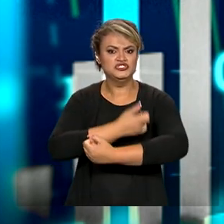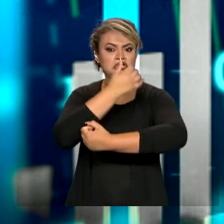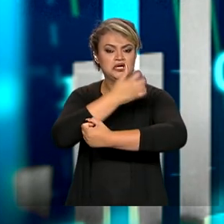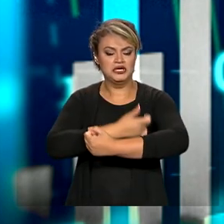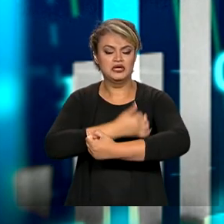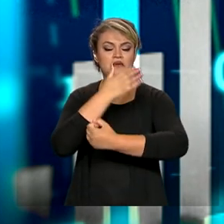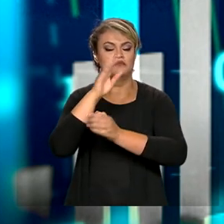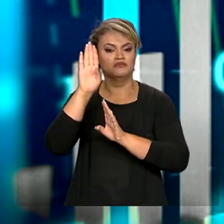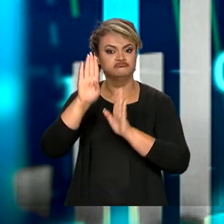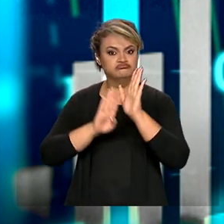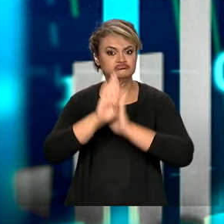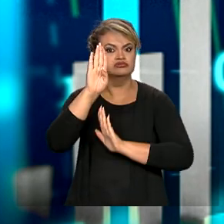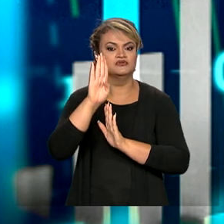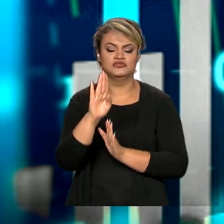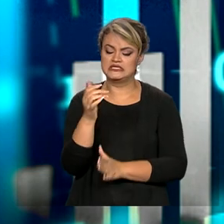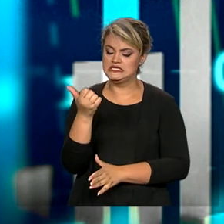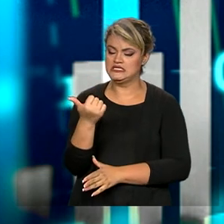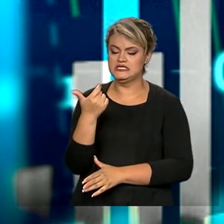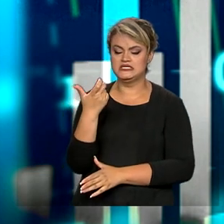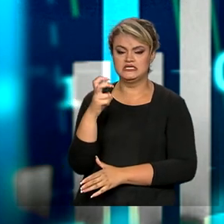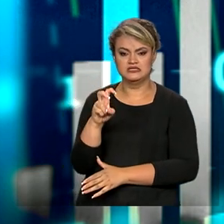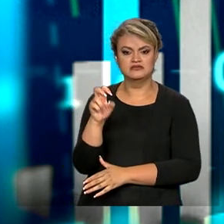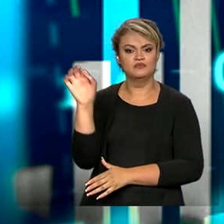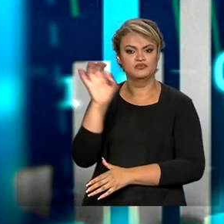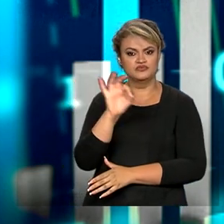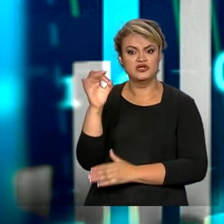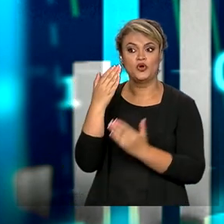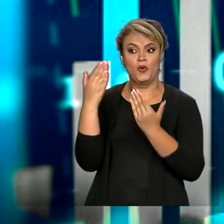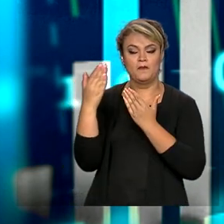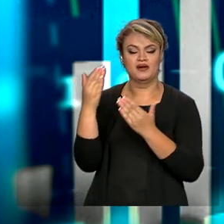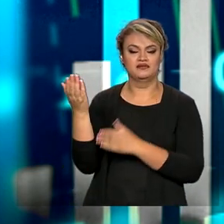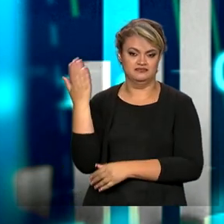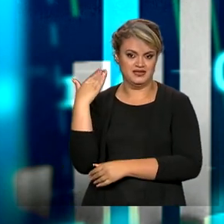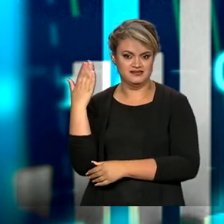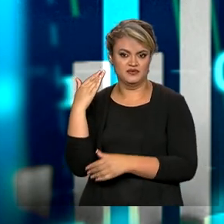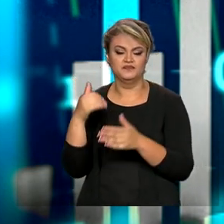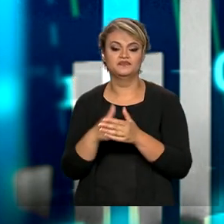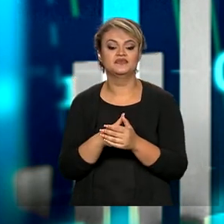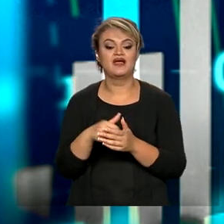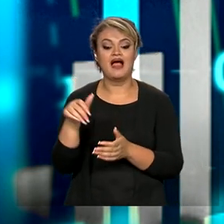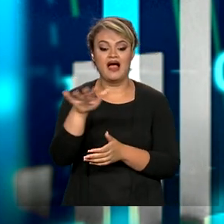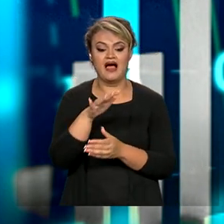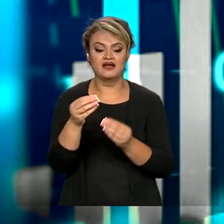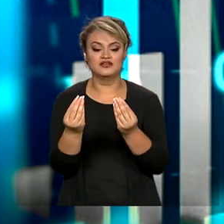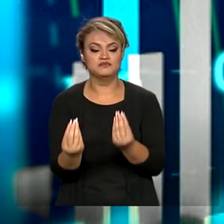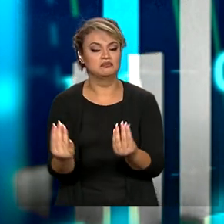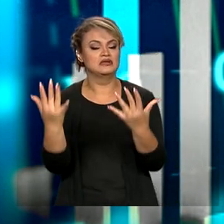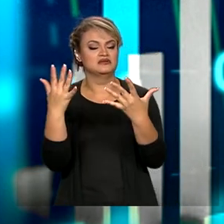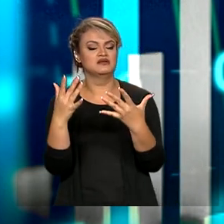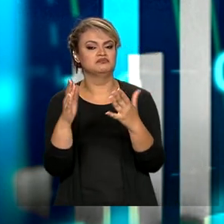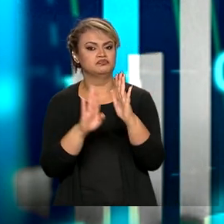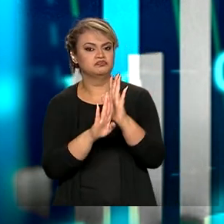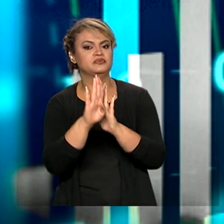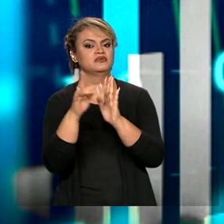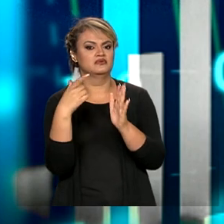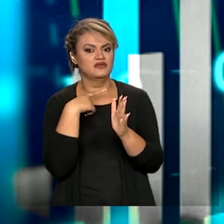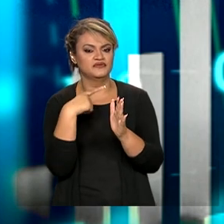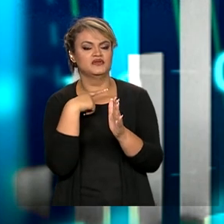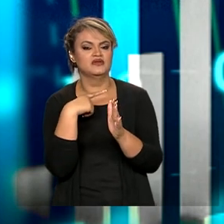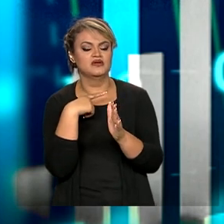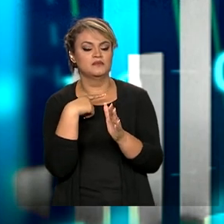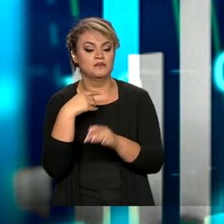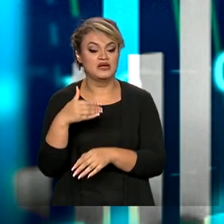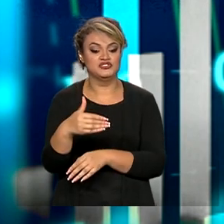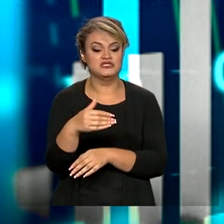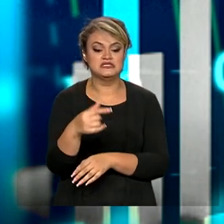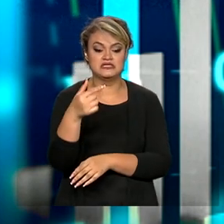um aumento em 15,5% em relação à safra anterior. A área plantada também teve um aumento para essa próxima